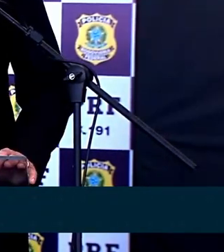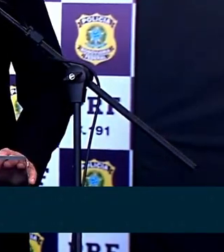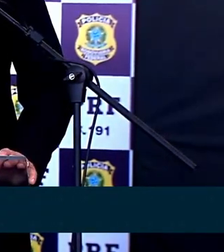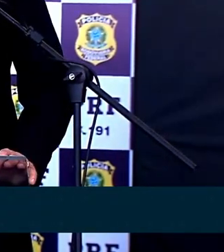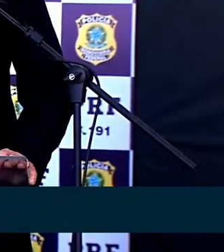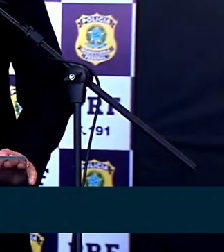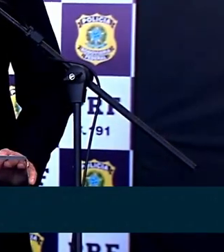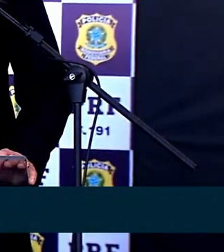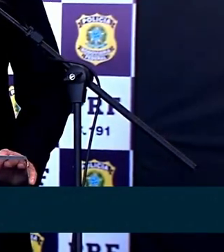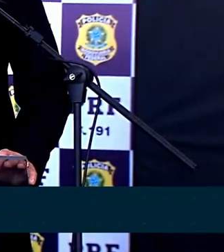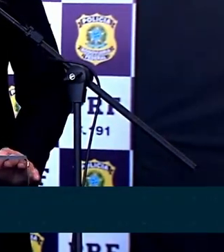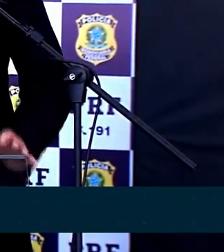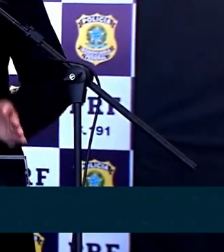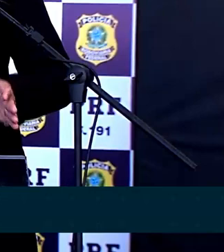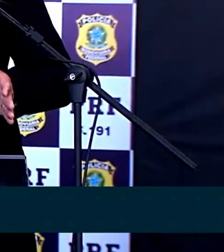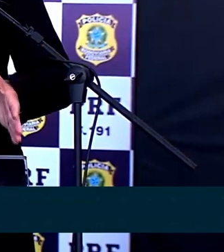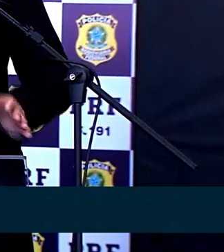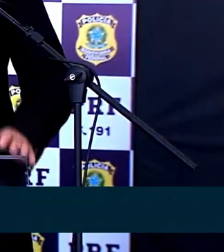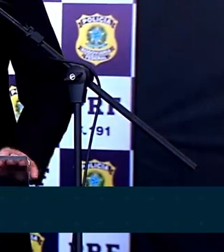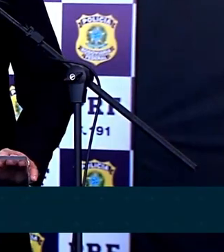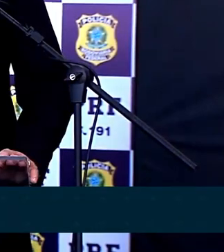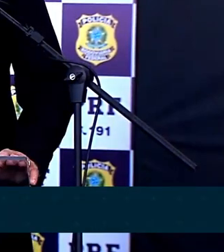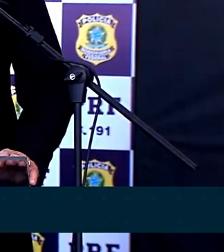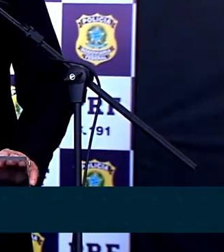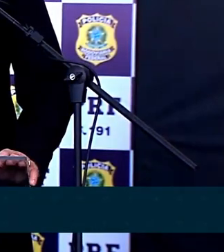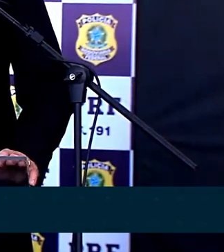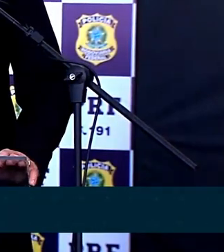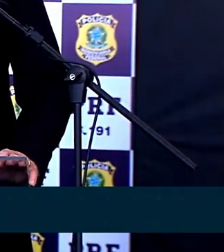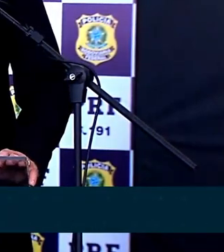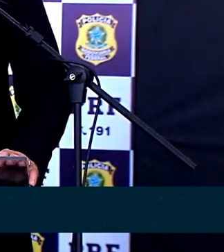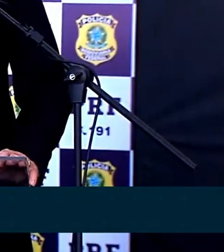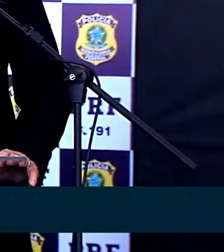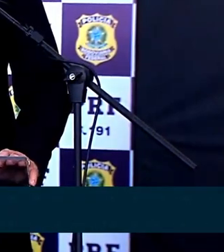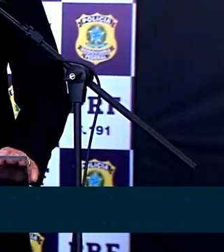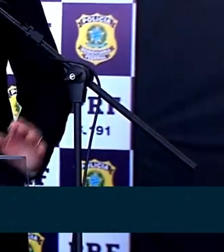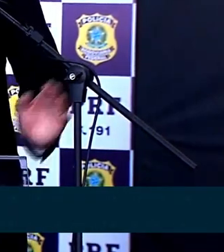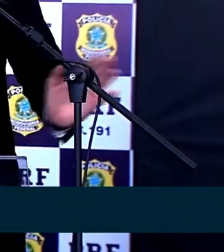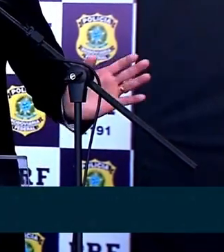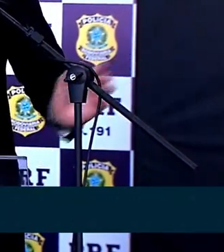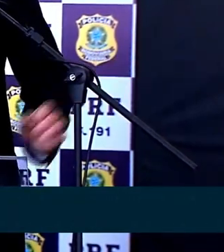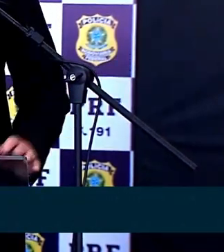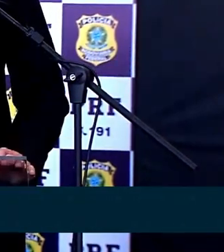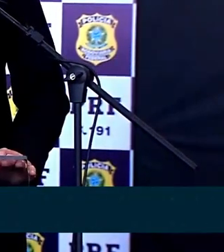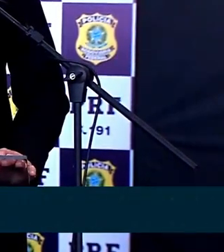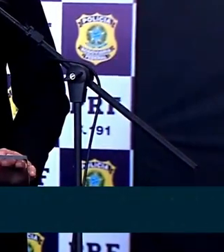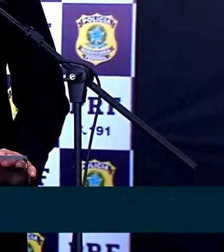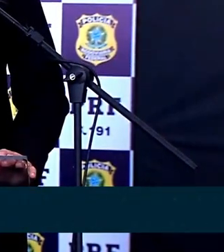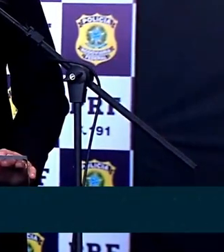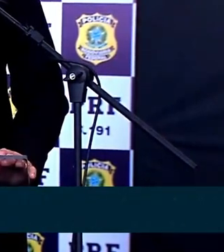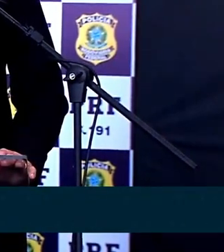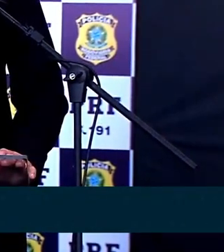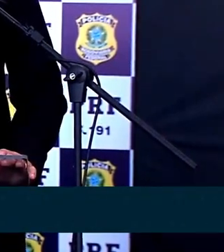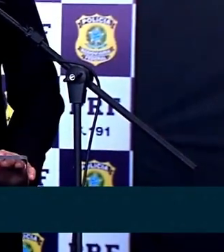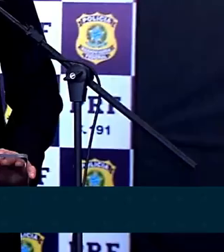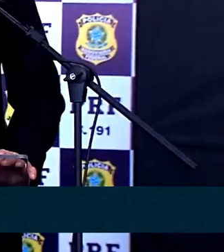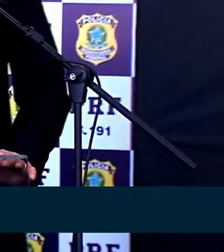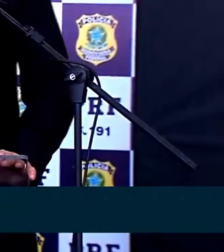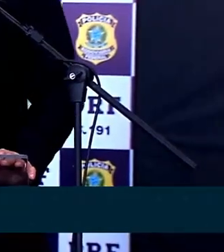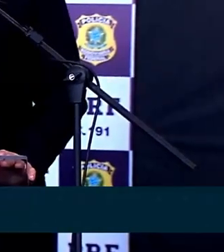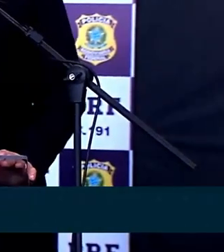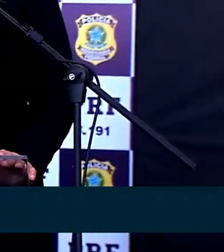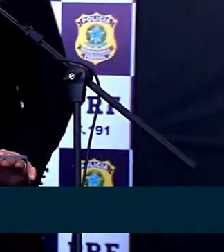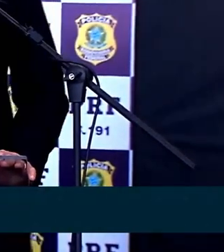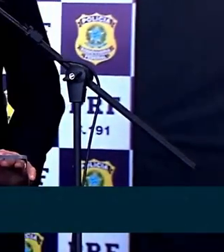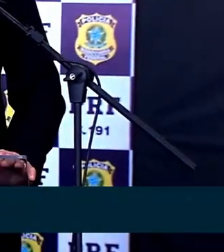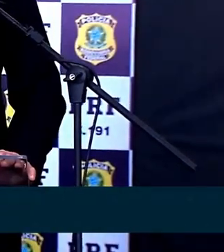PRF se orgulha de ter uma polícia preparada dessa maneira. Como um primeiro ato do jovem